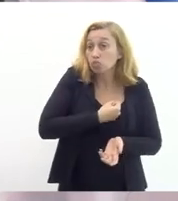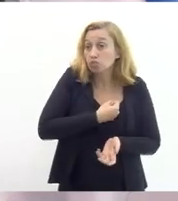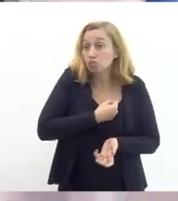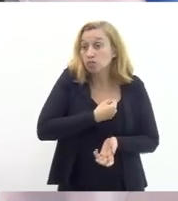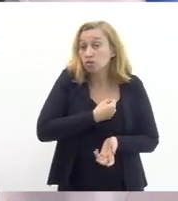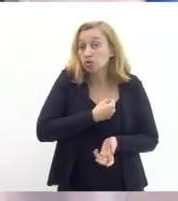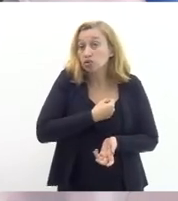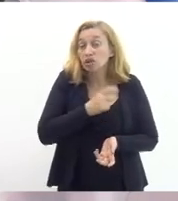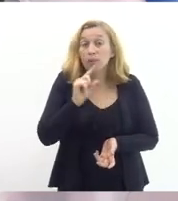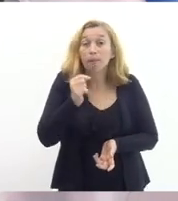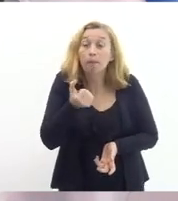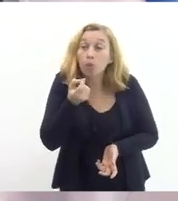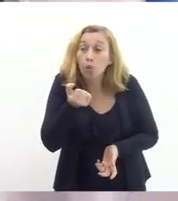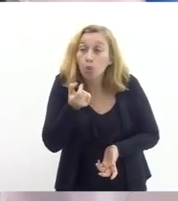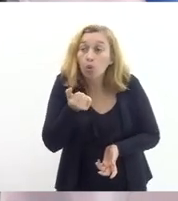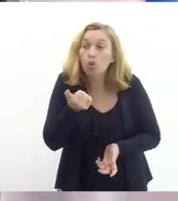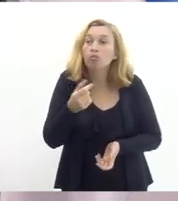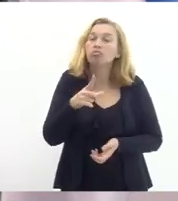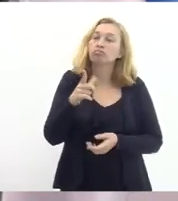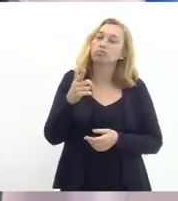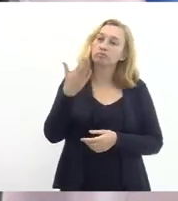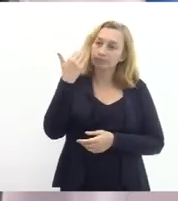absolutamente insuficientes porque a gente já tem